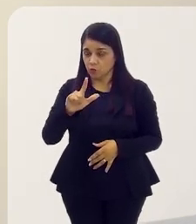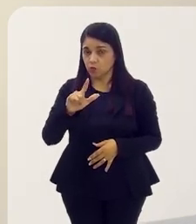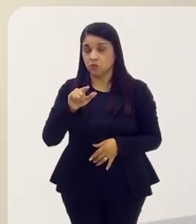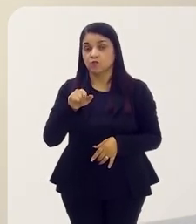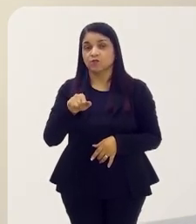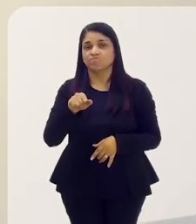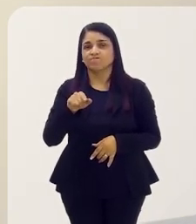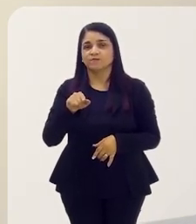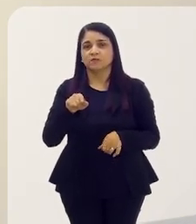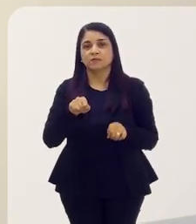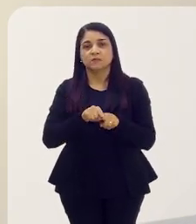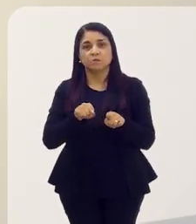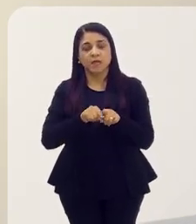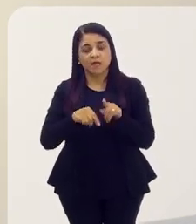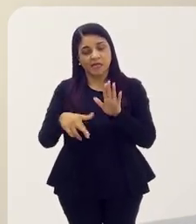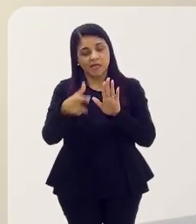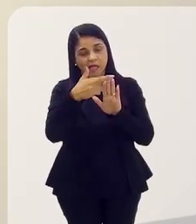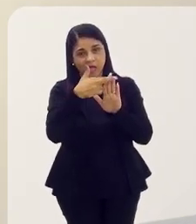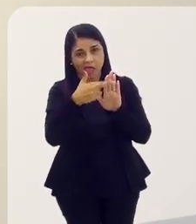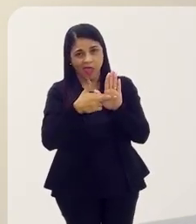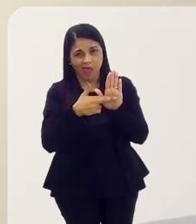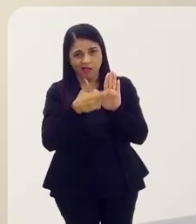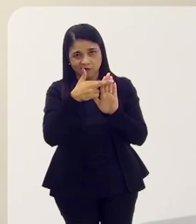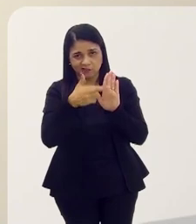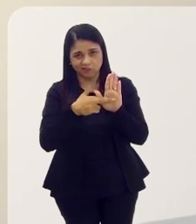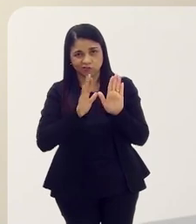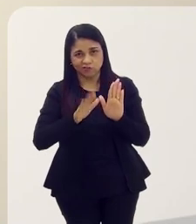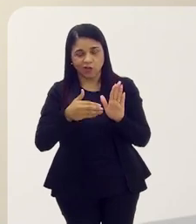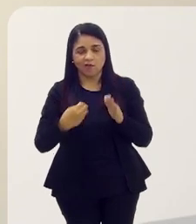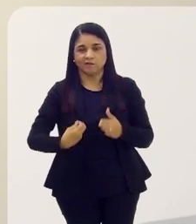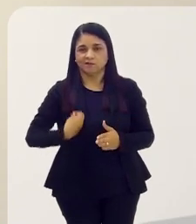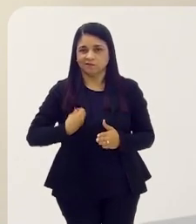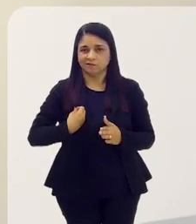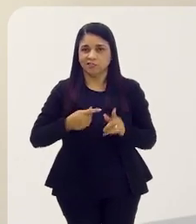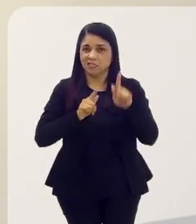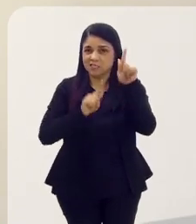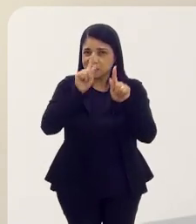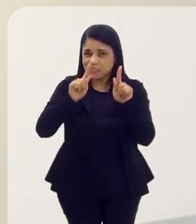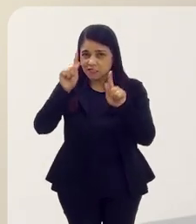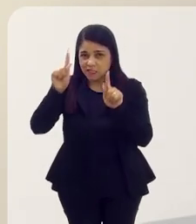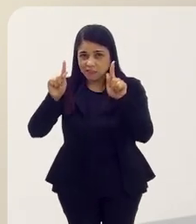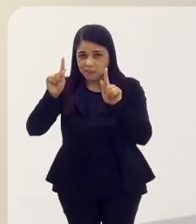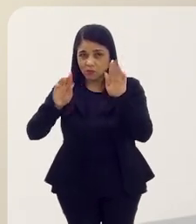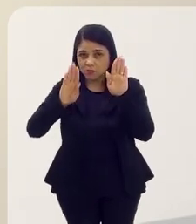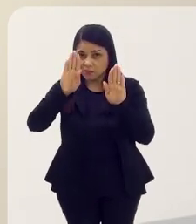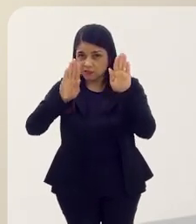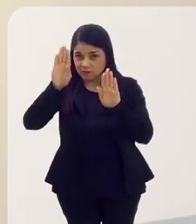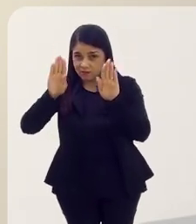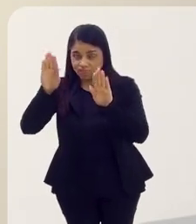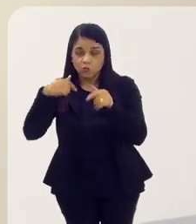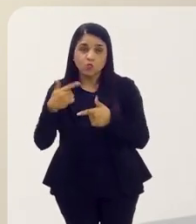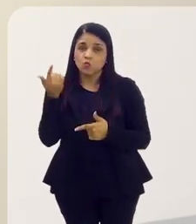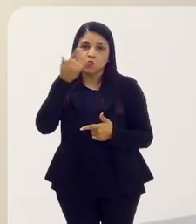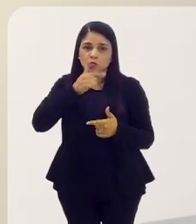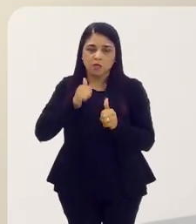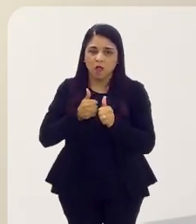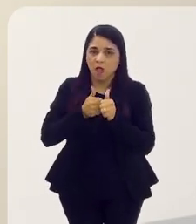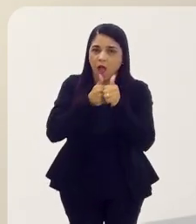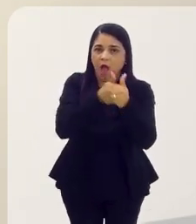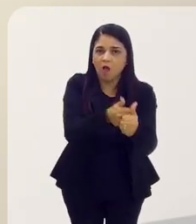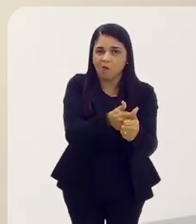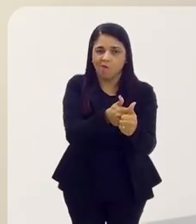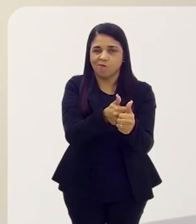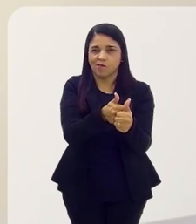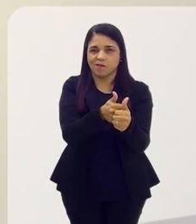aí é o próprio Poder Executivo, função das normas existentes de licitação, ela não consegue